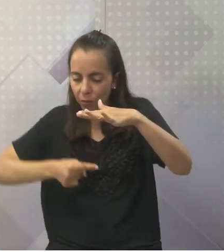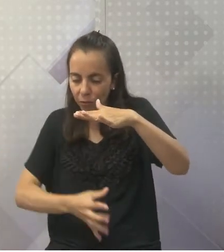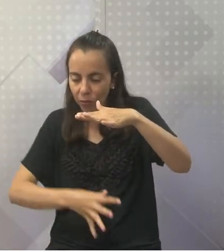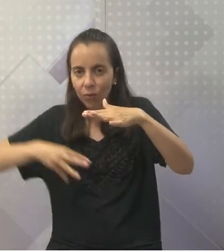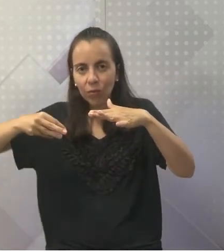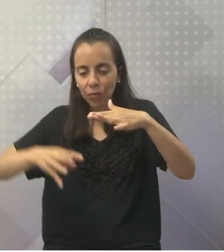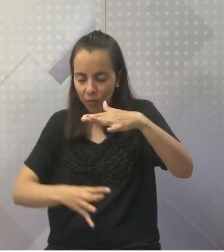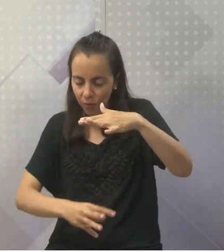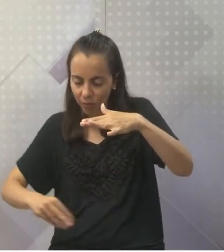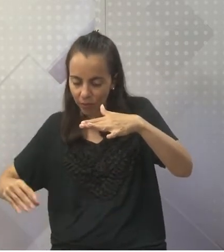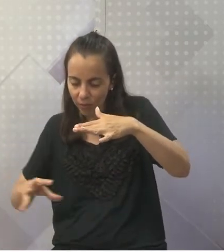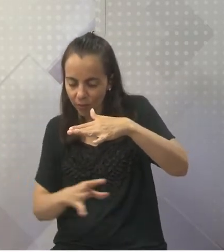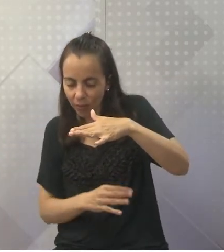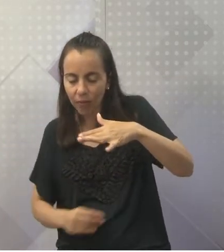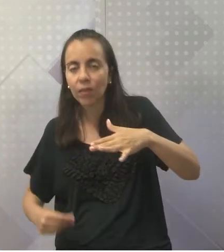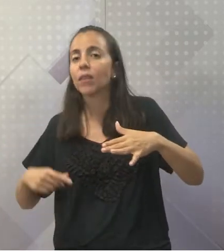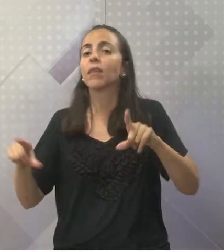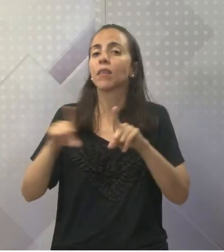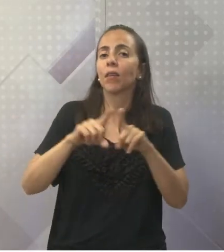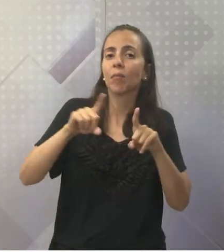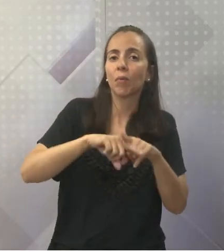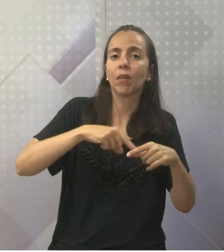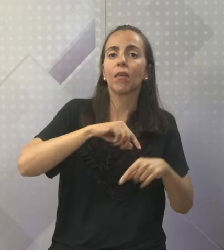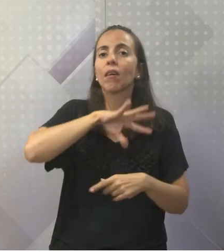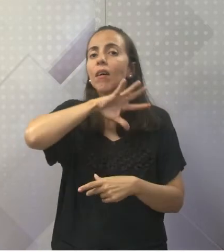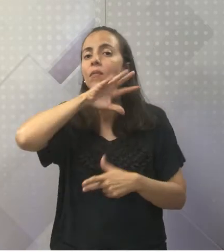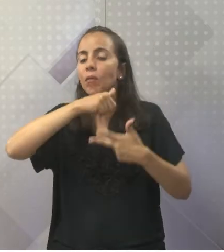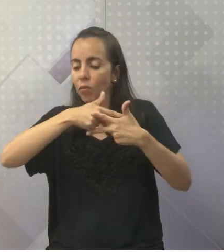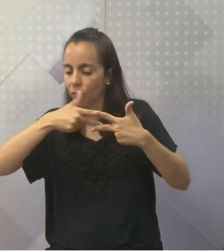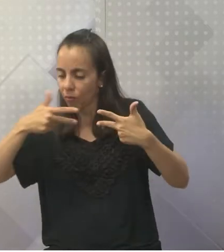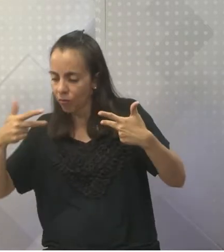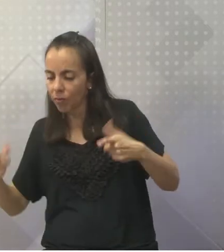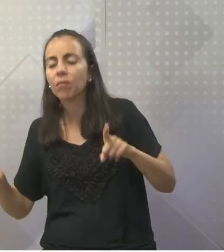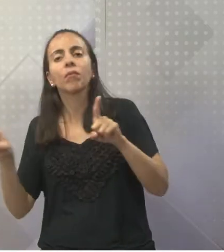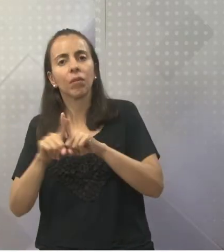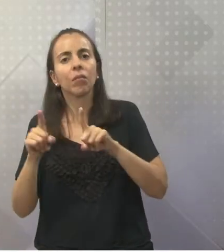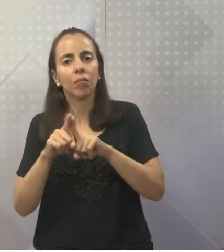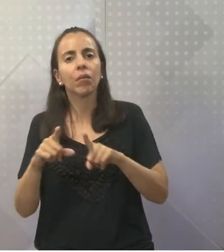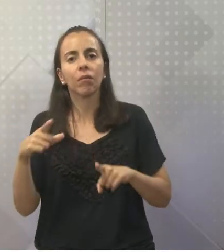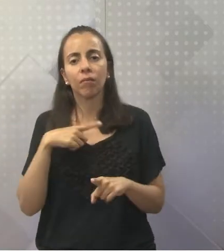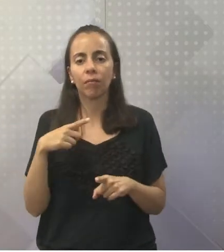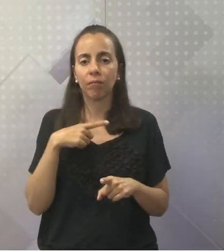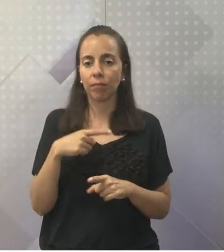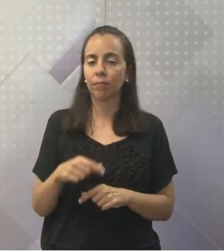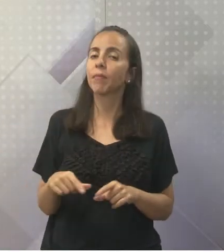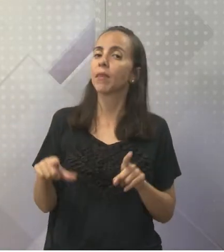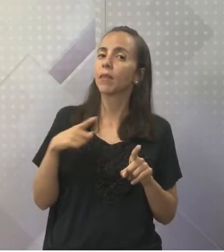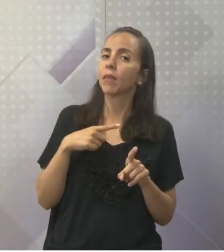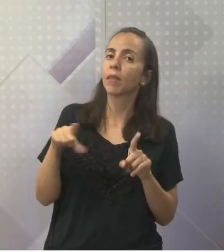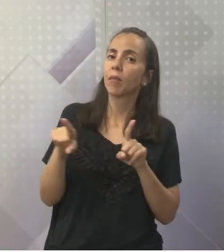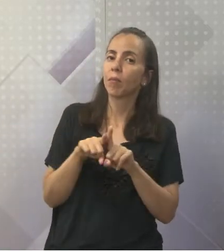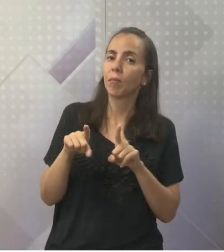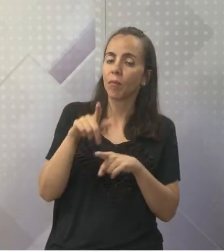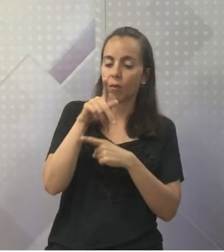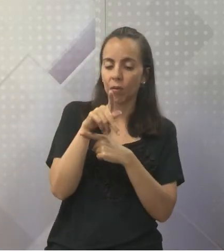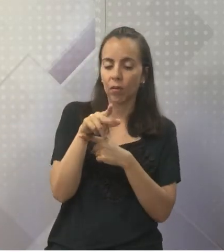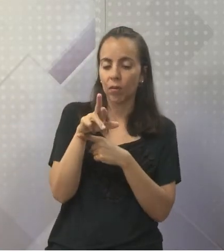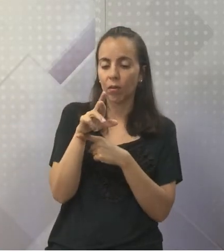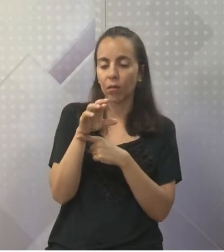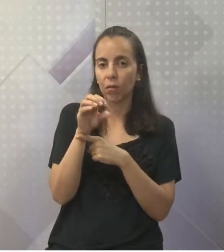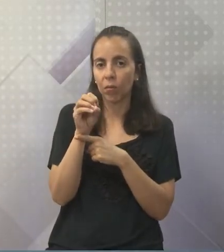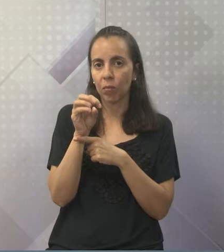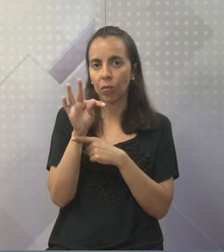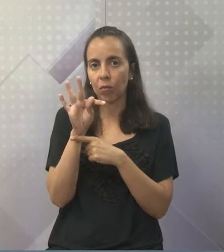animais são heterótrofos. Não produzem seu alimento. E os protozoários também não produzem alimento.